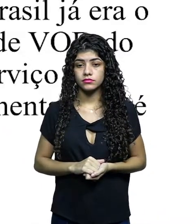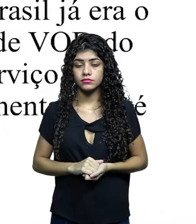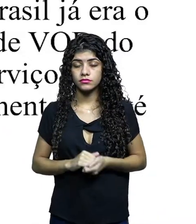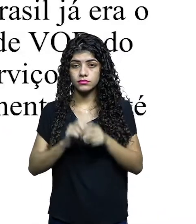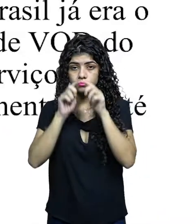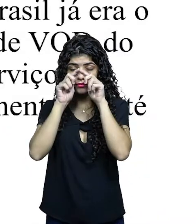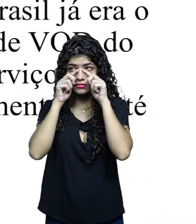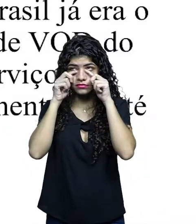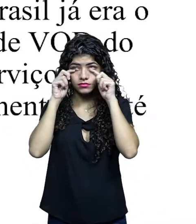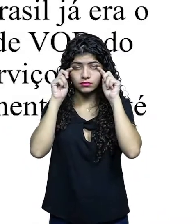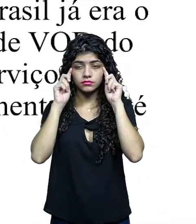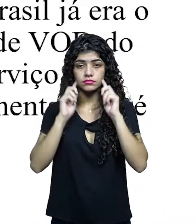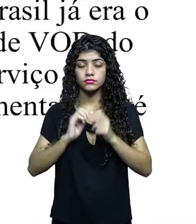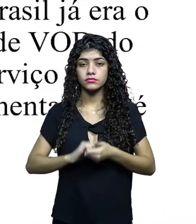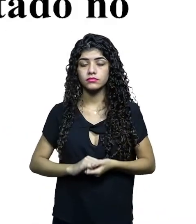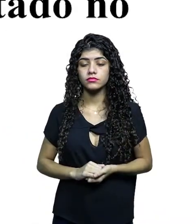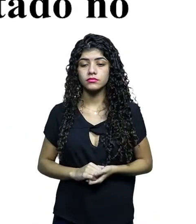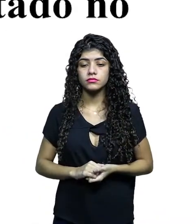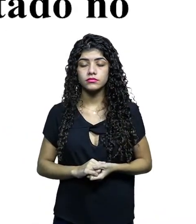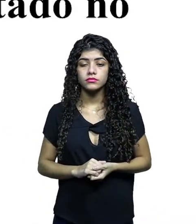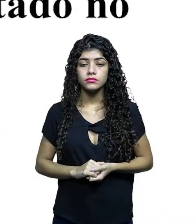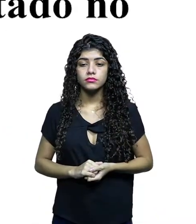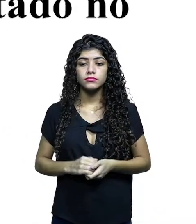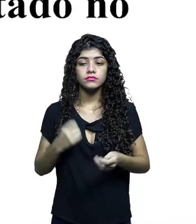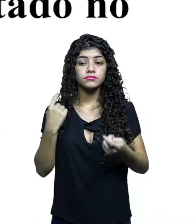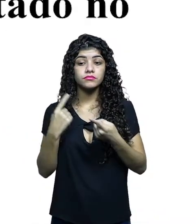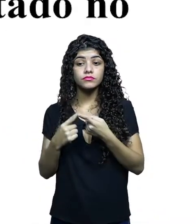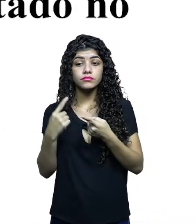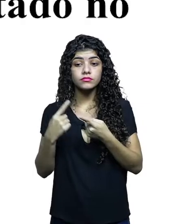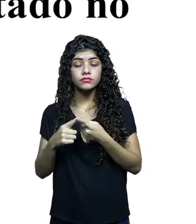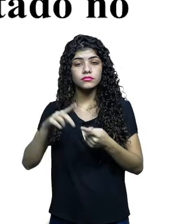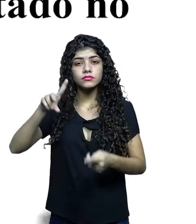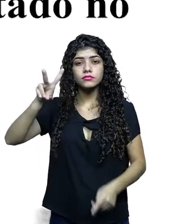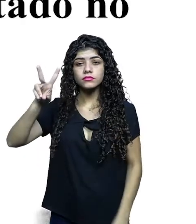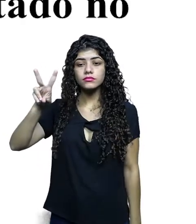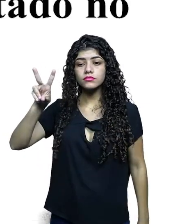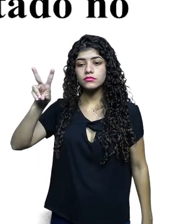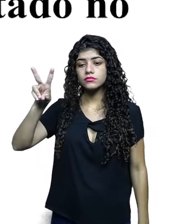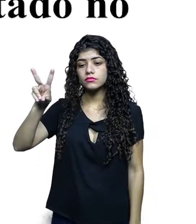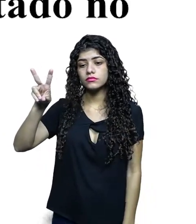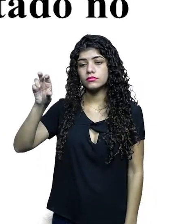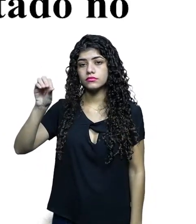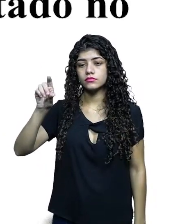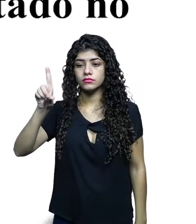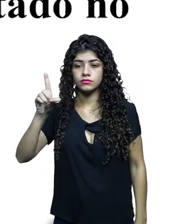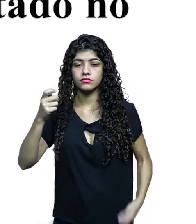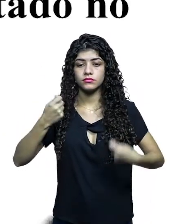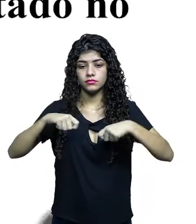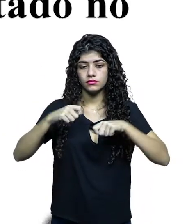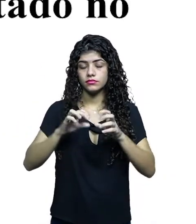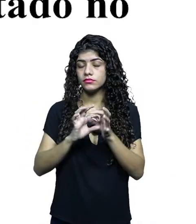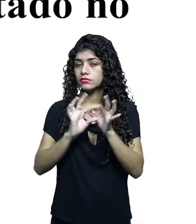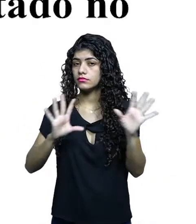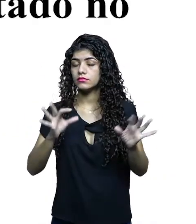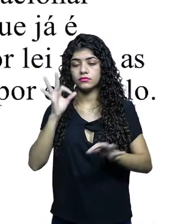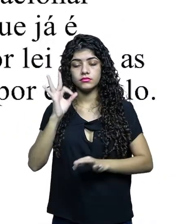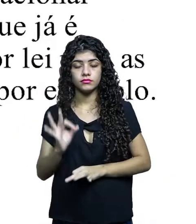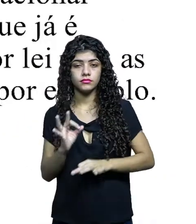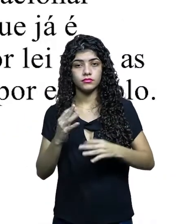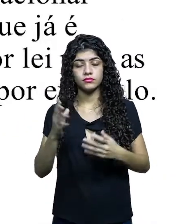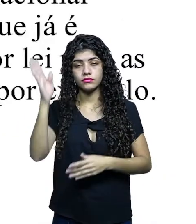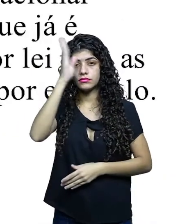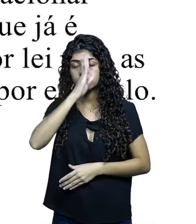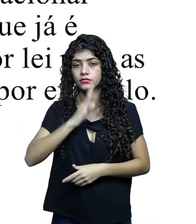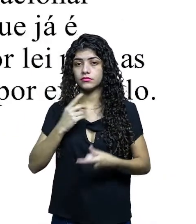Vamos para o próximo slide, que é a pergunta que a gente já comentou. Por que o VOD precisa ser regulamentado no Brasil? Um, porque